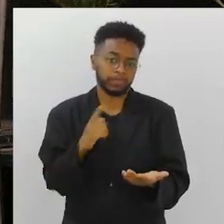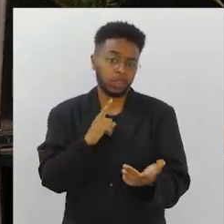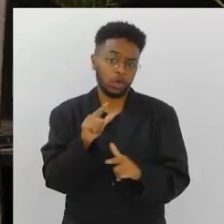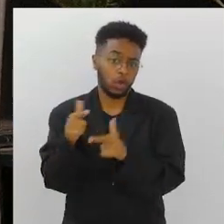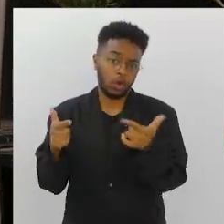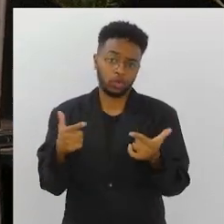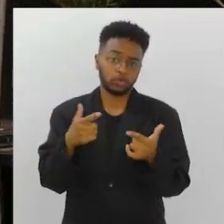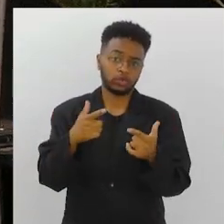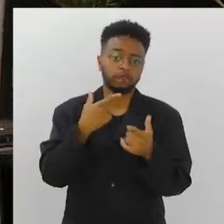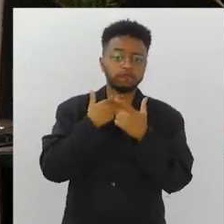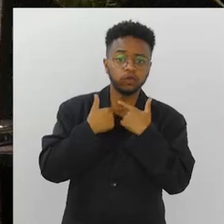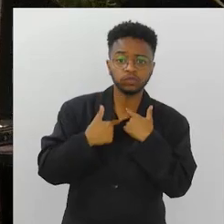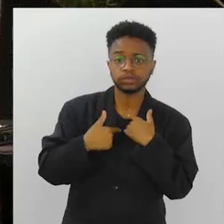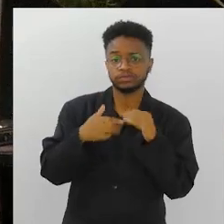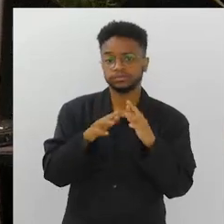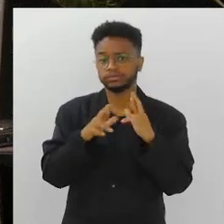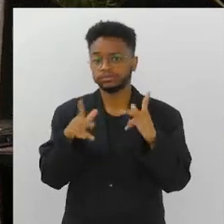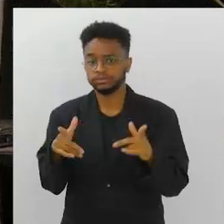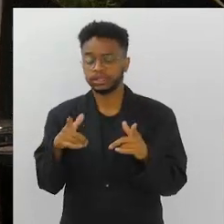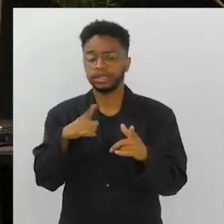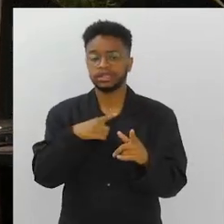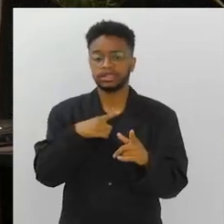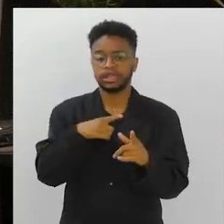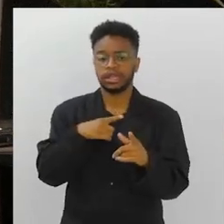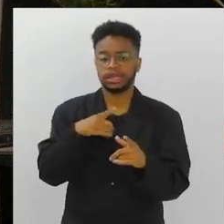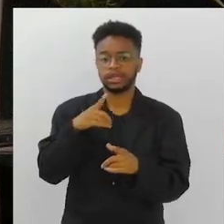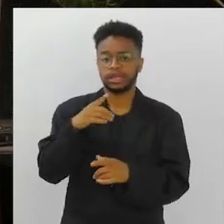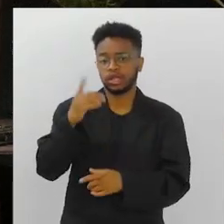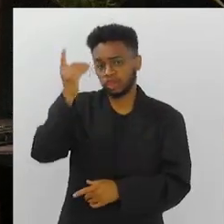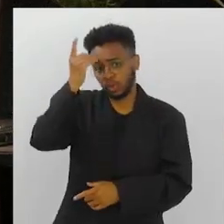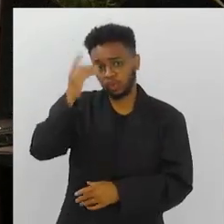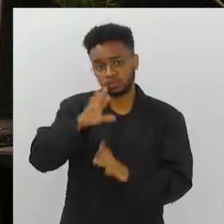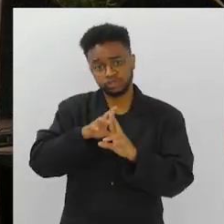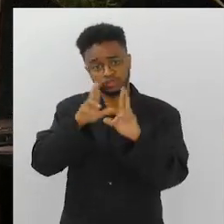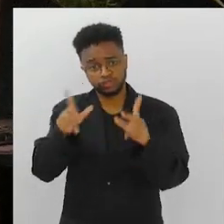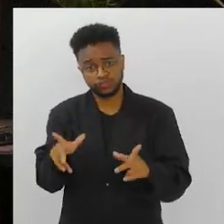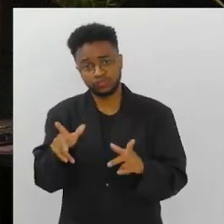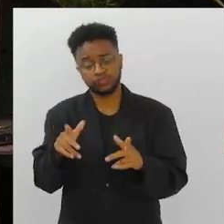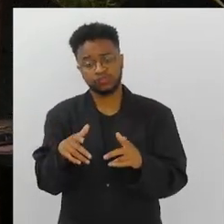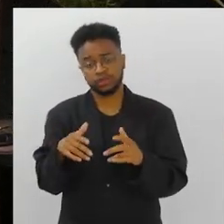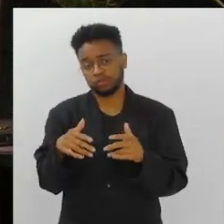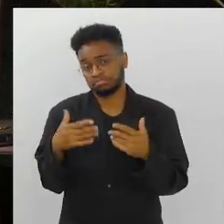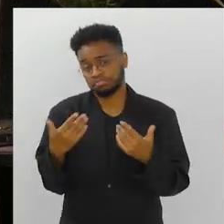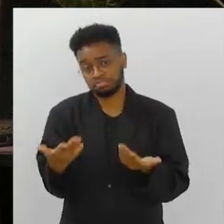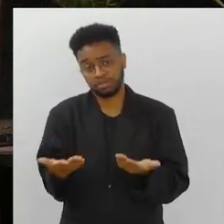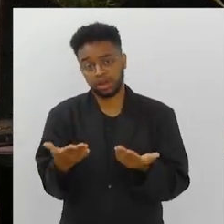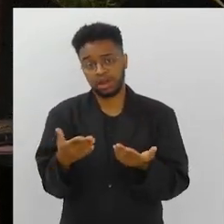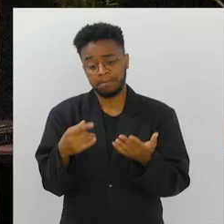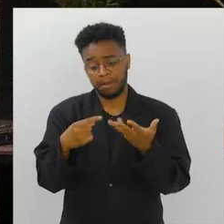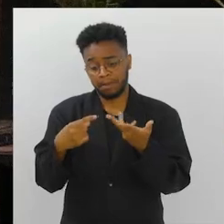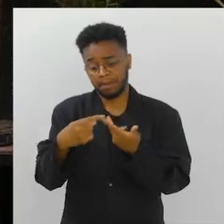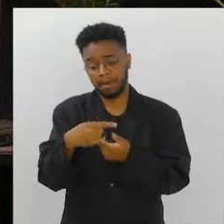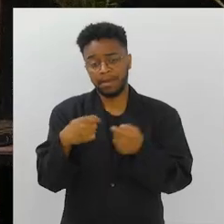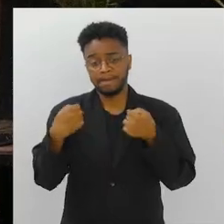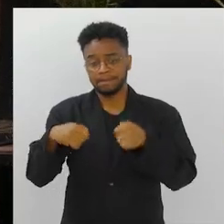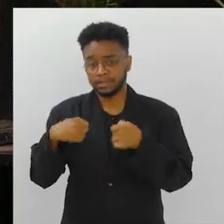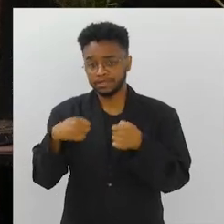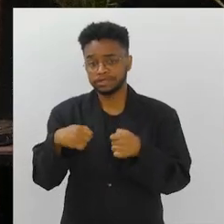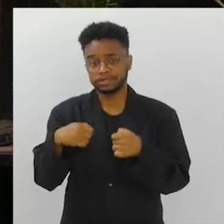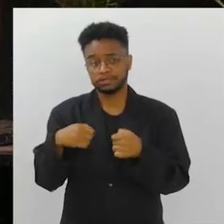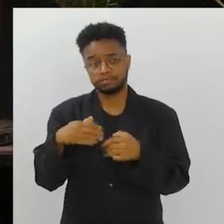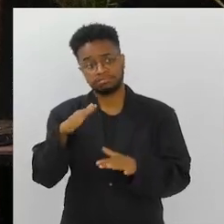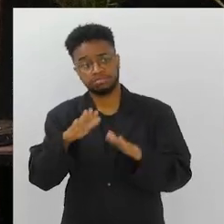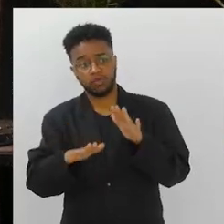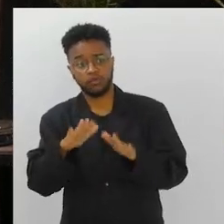serão outras vontades que eles vão ter, outros talentos, outros dons. e tudo isso precisa